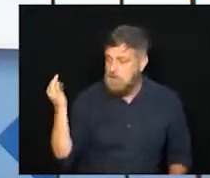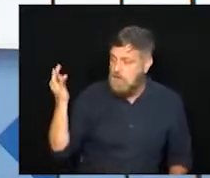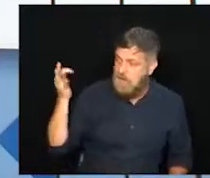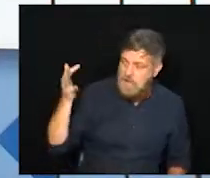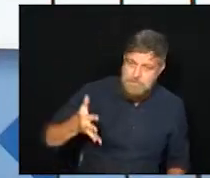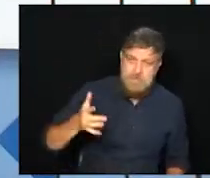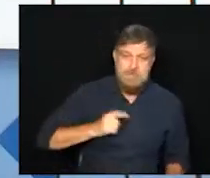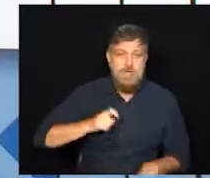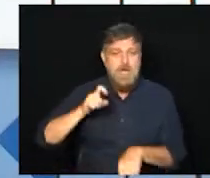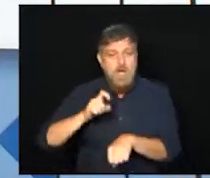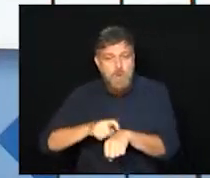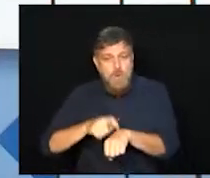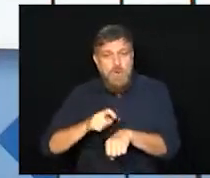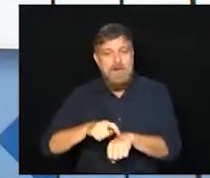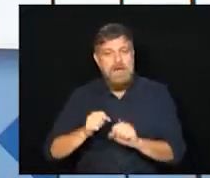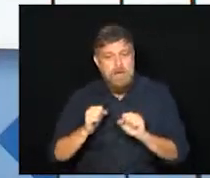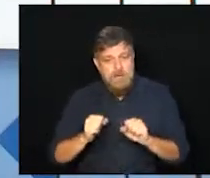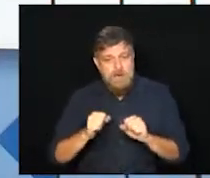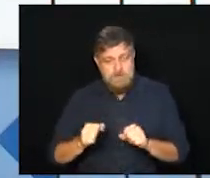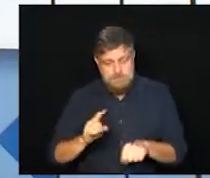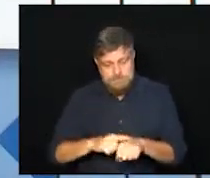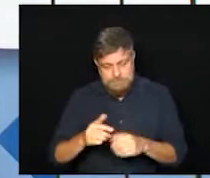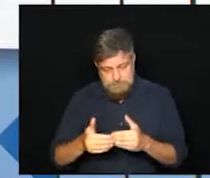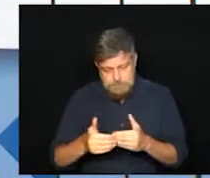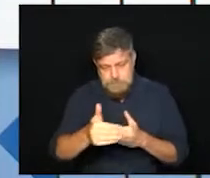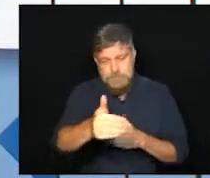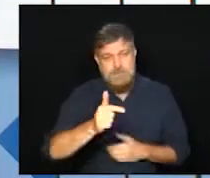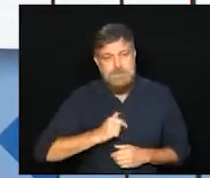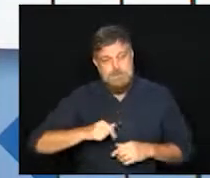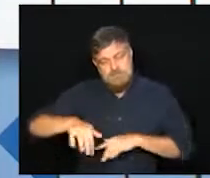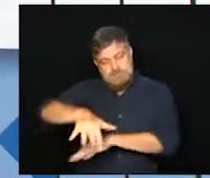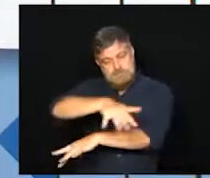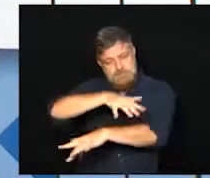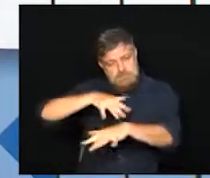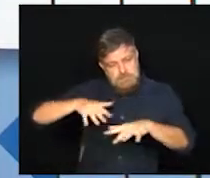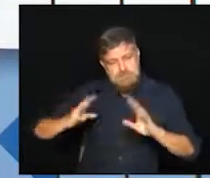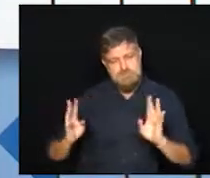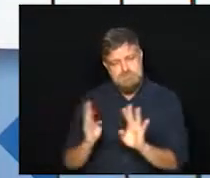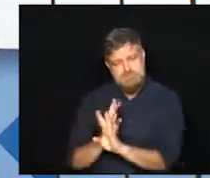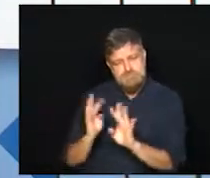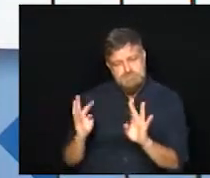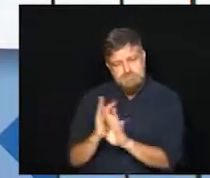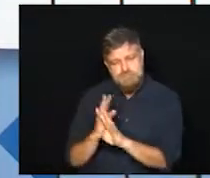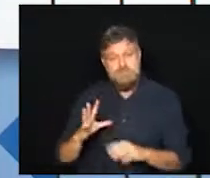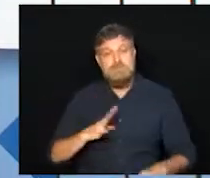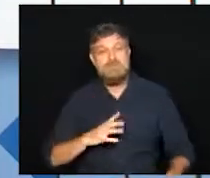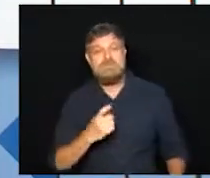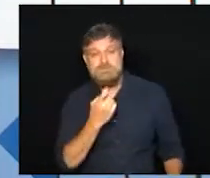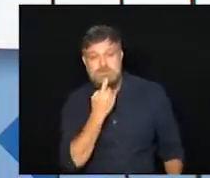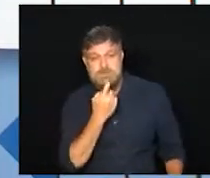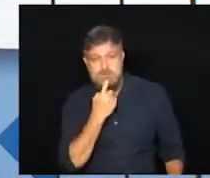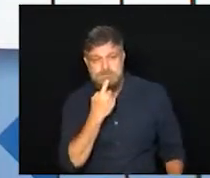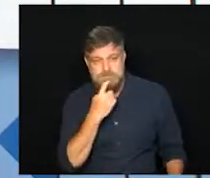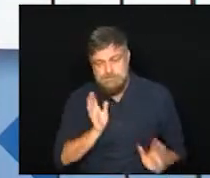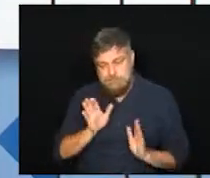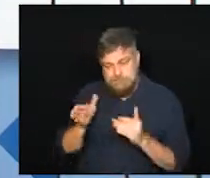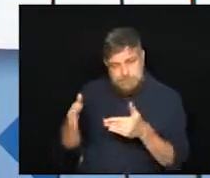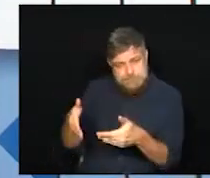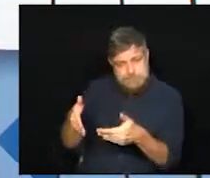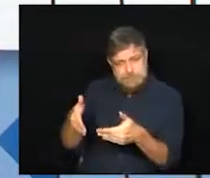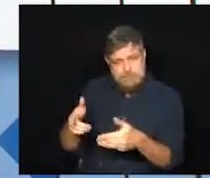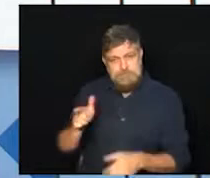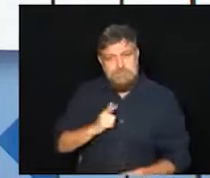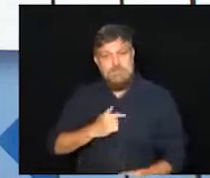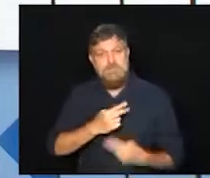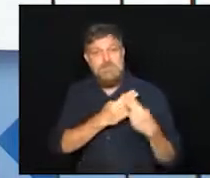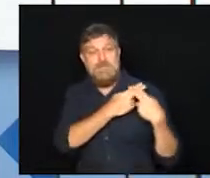que é o horário que, a partir de agora, tem as questões da aglomeração que estão sendo, no caso de Campinas, sob